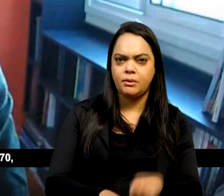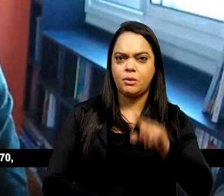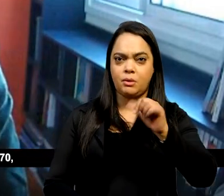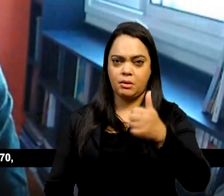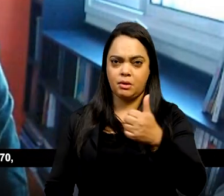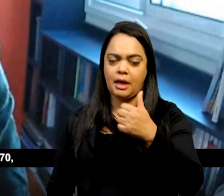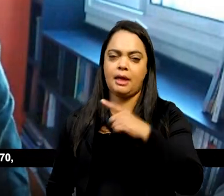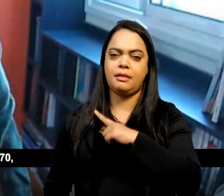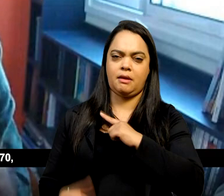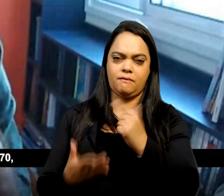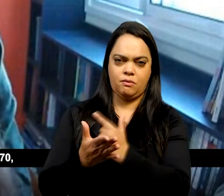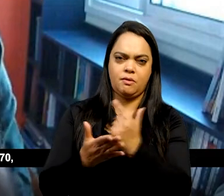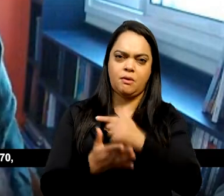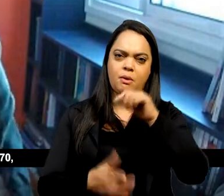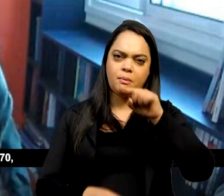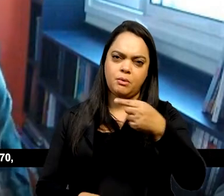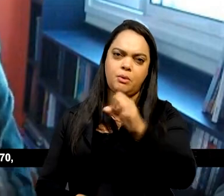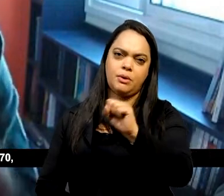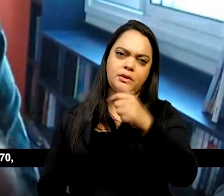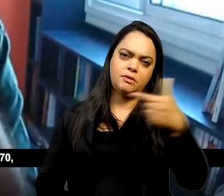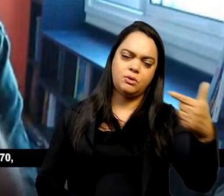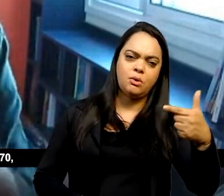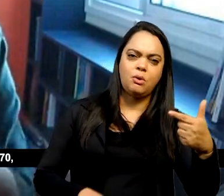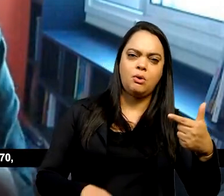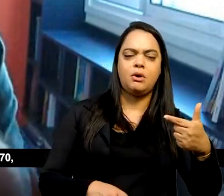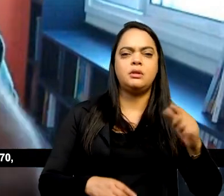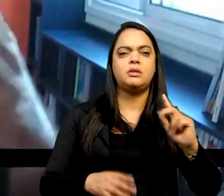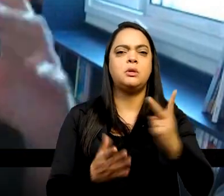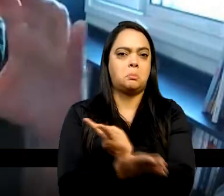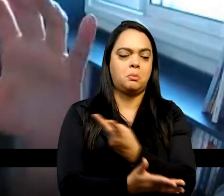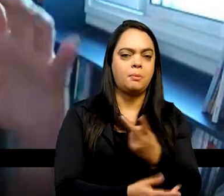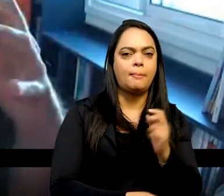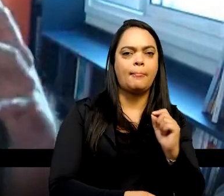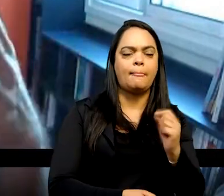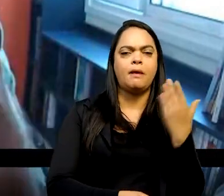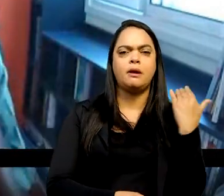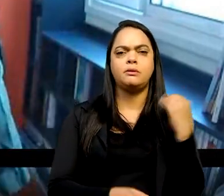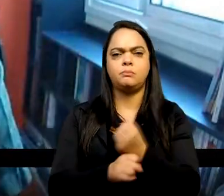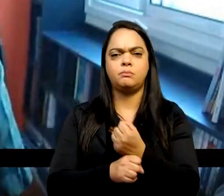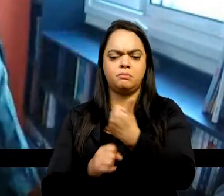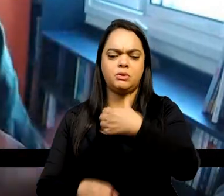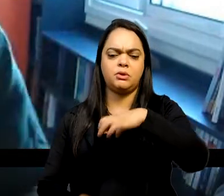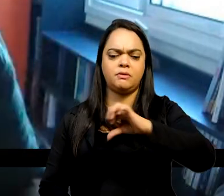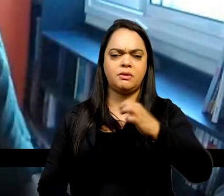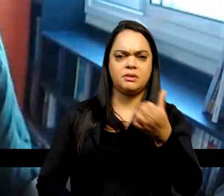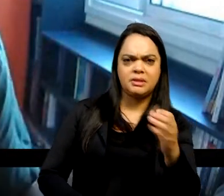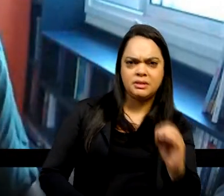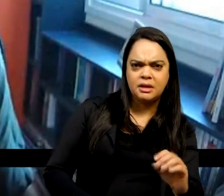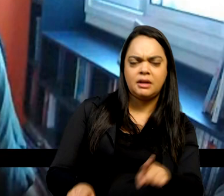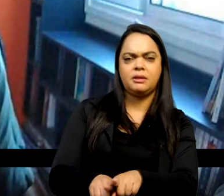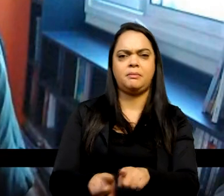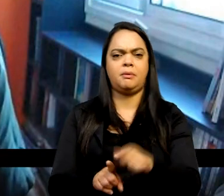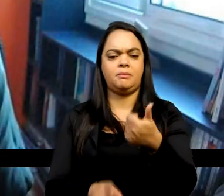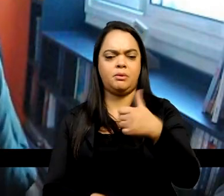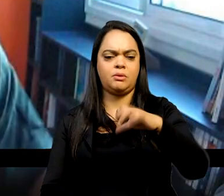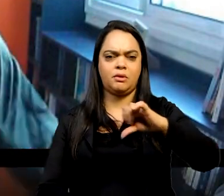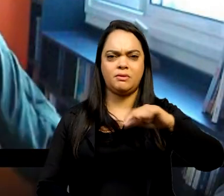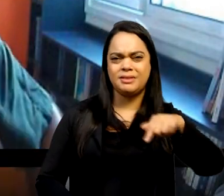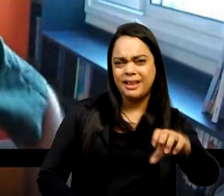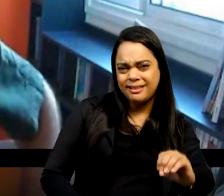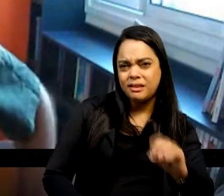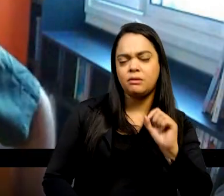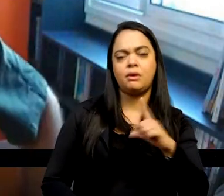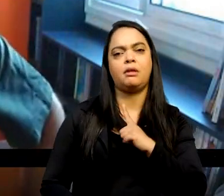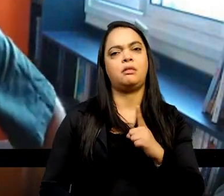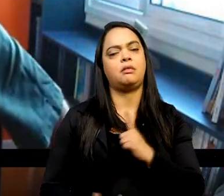Dimensões. Então, desde os anos 60, 70, que vem se avolumando, então, essa inserção